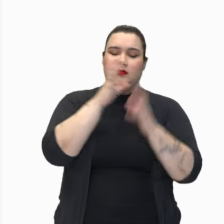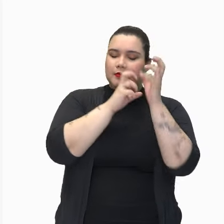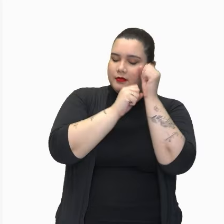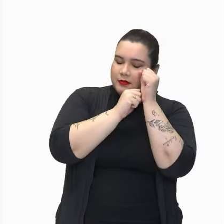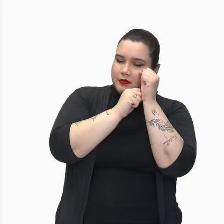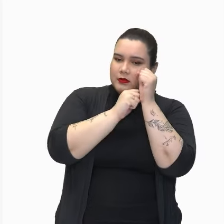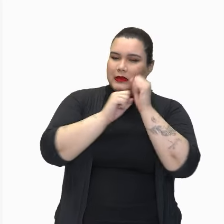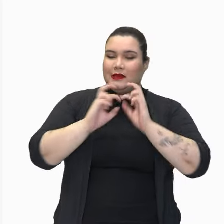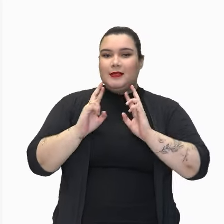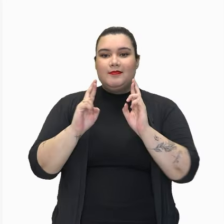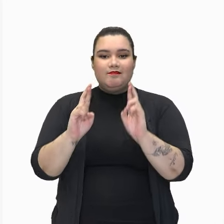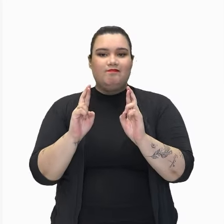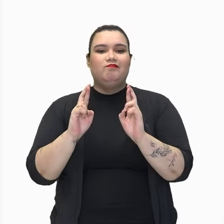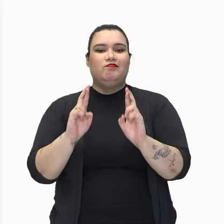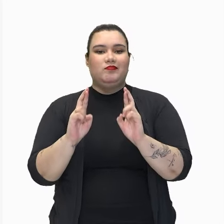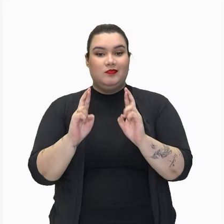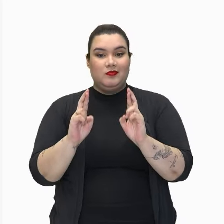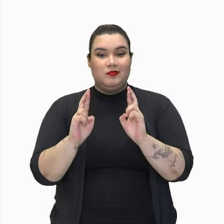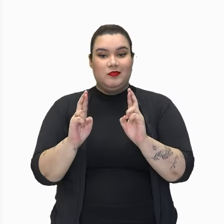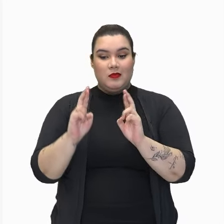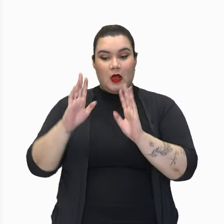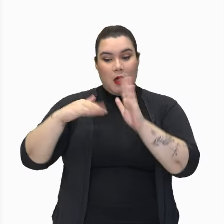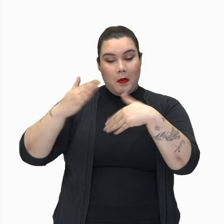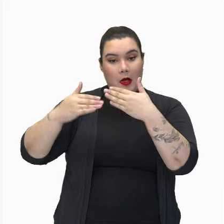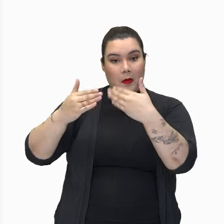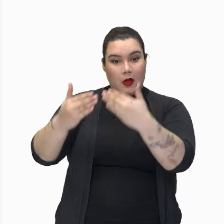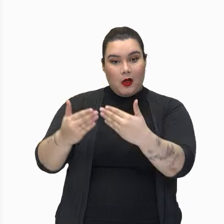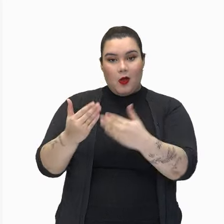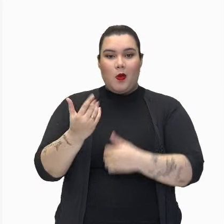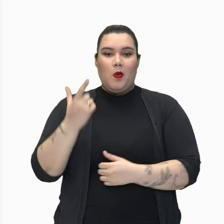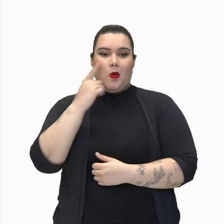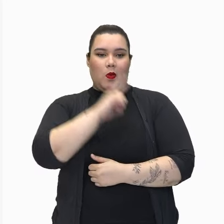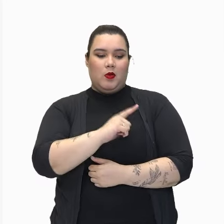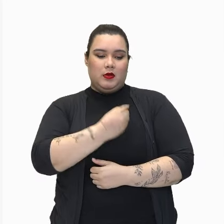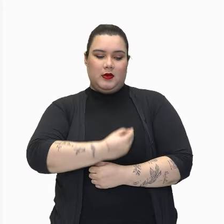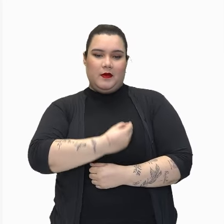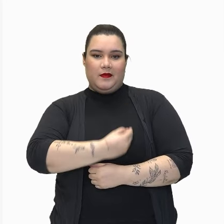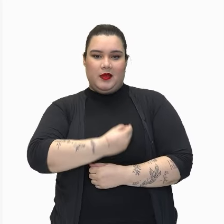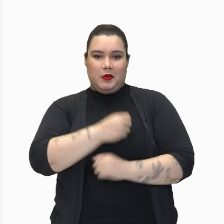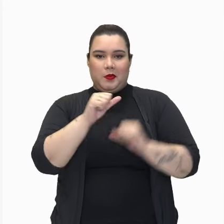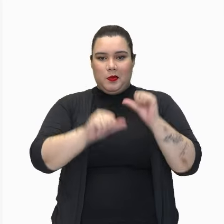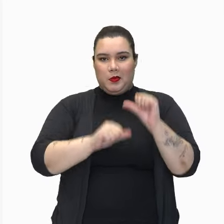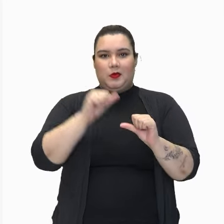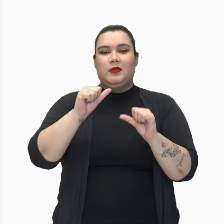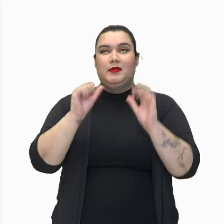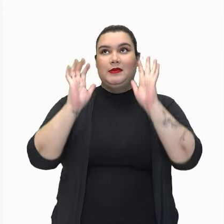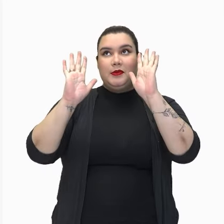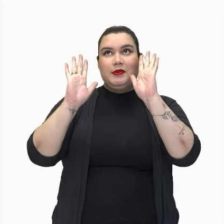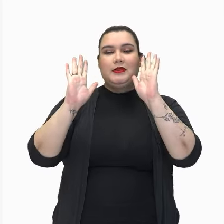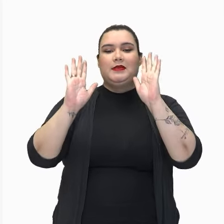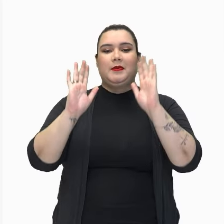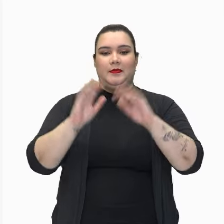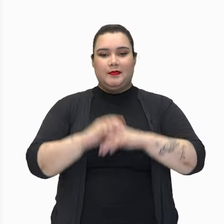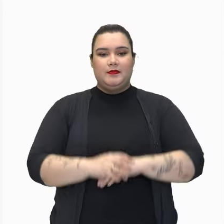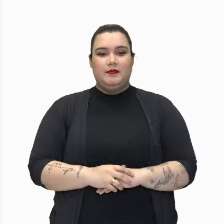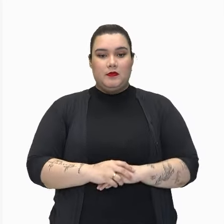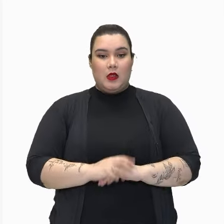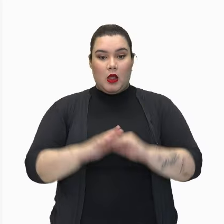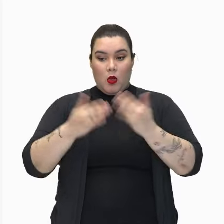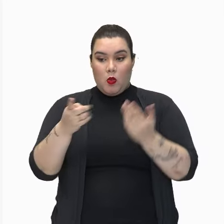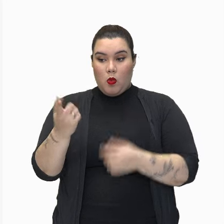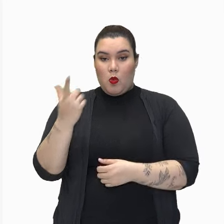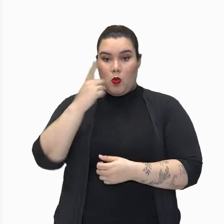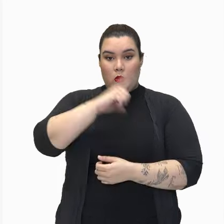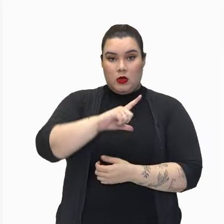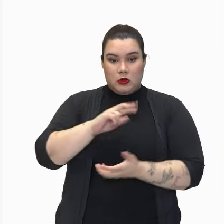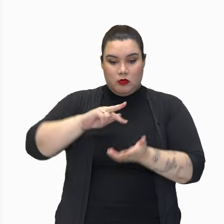pequenas esperanças. De amanhã em diante, o lado de cá vai doer menos, se Deus quiser. Quando ficou bom para andar,